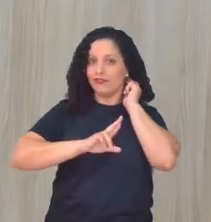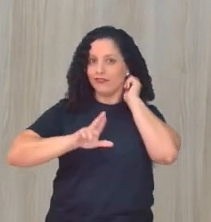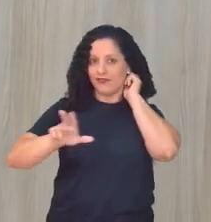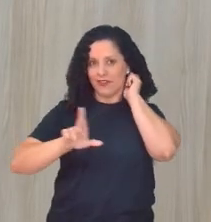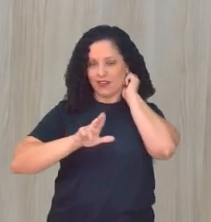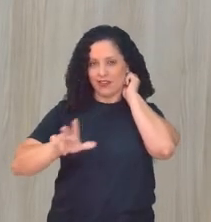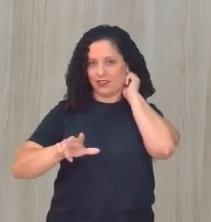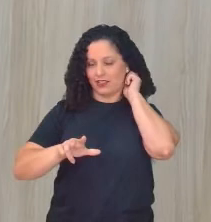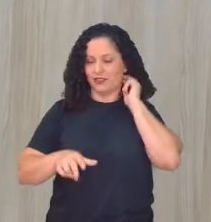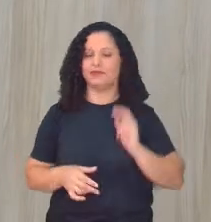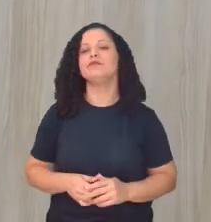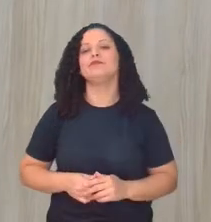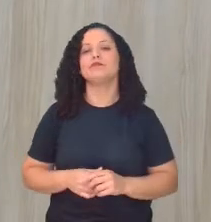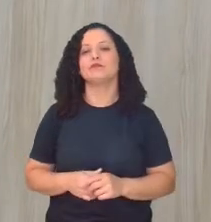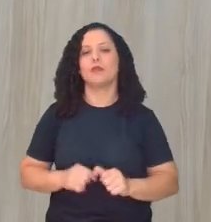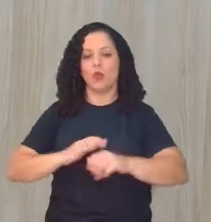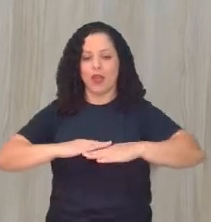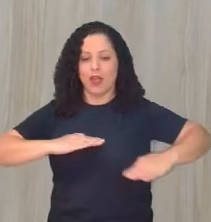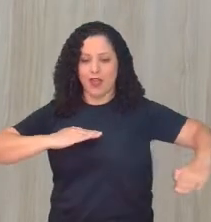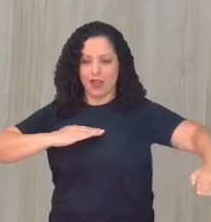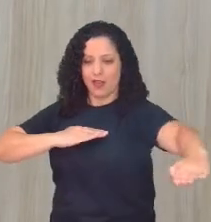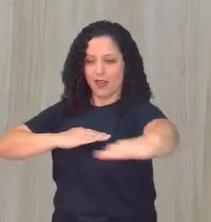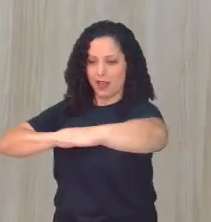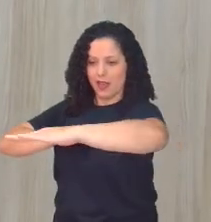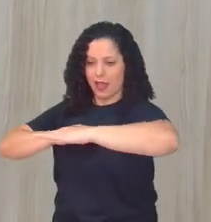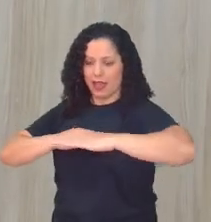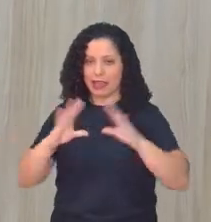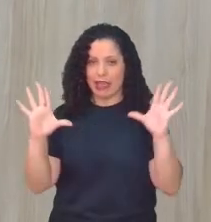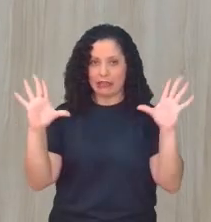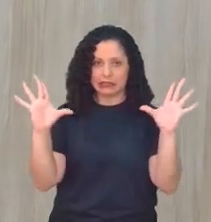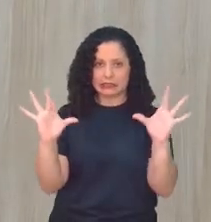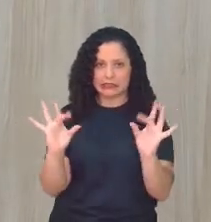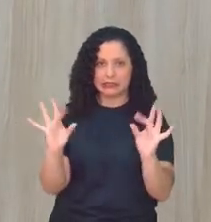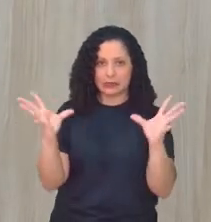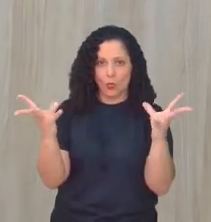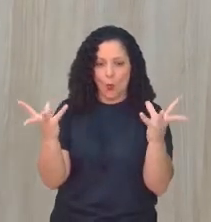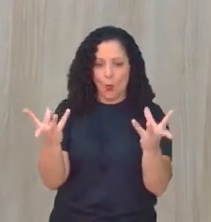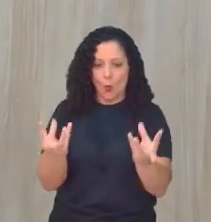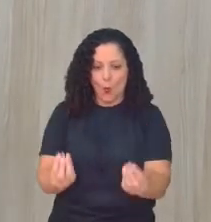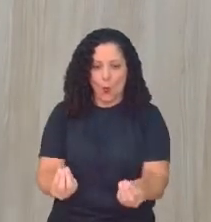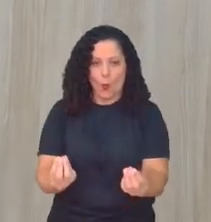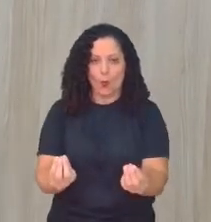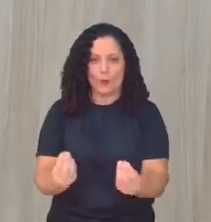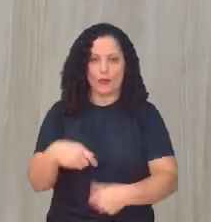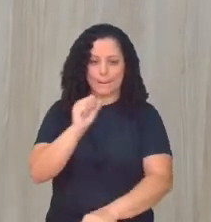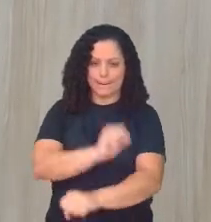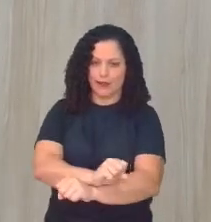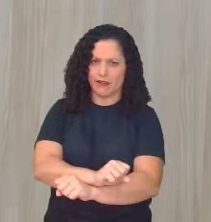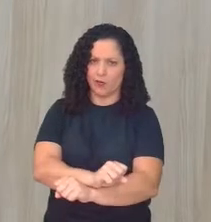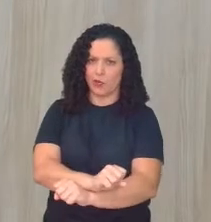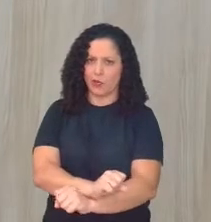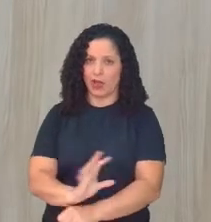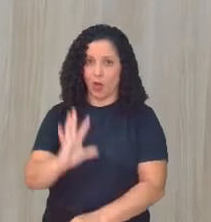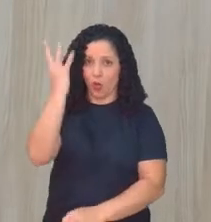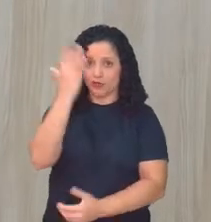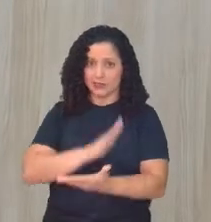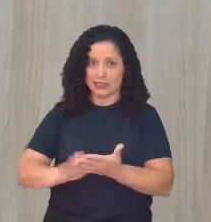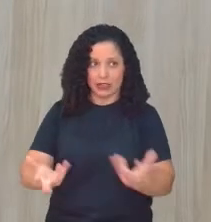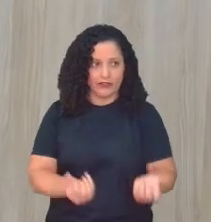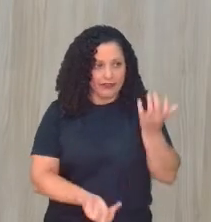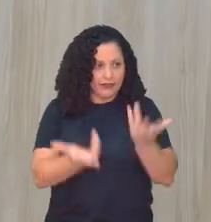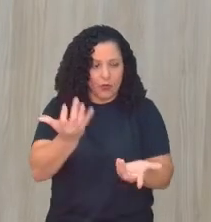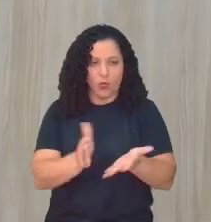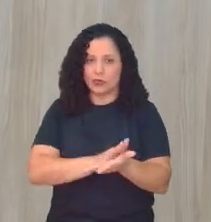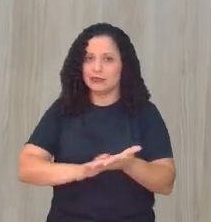tendência dele é que ele vai se tornando cada vez mais seco, né? Por exemplo, deixou tudo parado lá. Agora, não acontece mais queimada e tal.